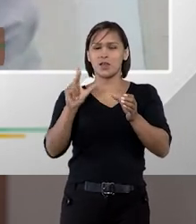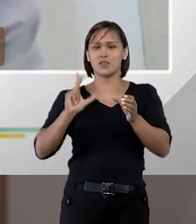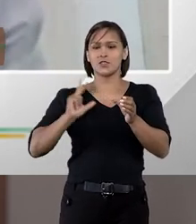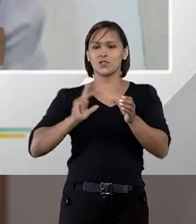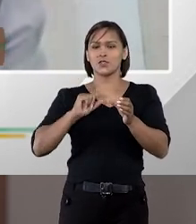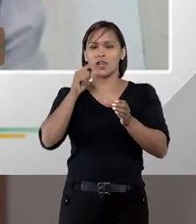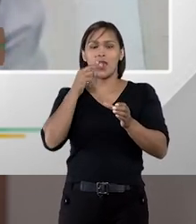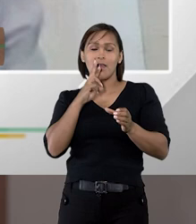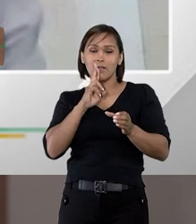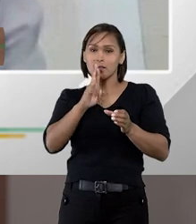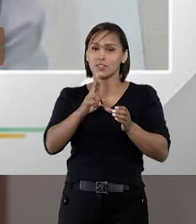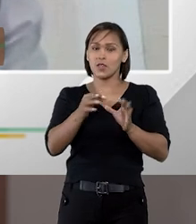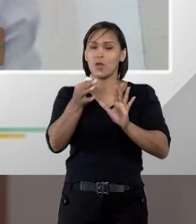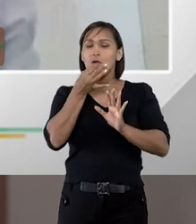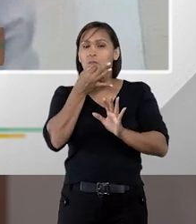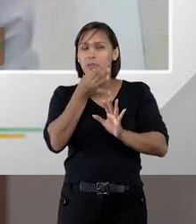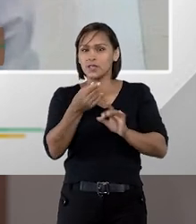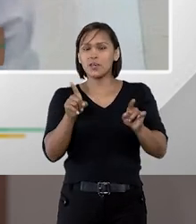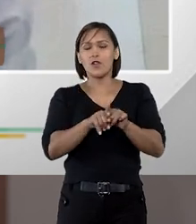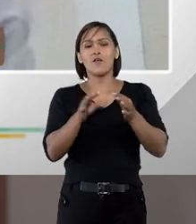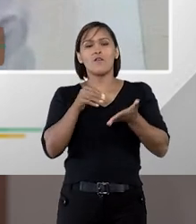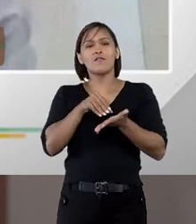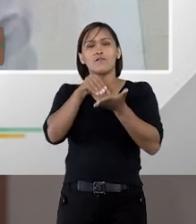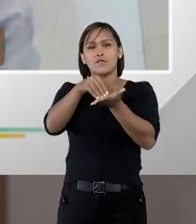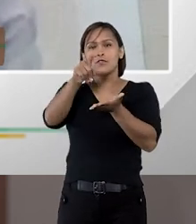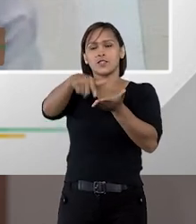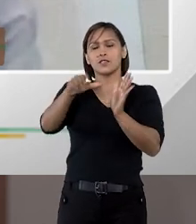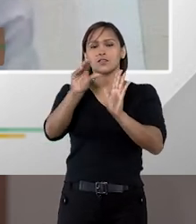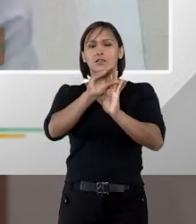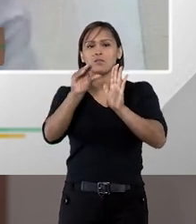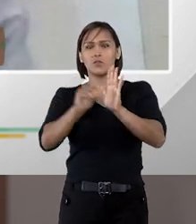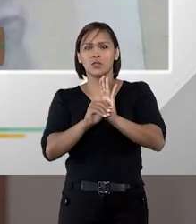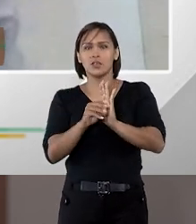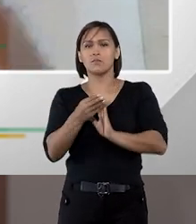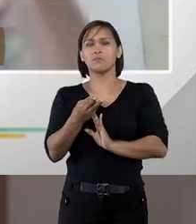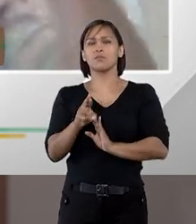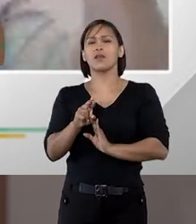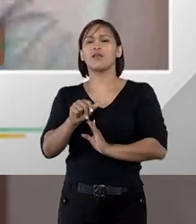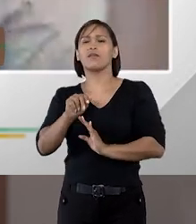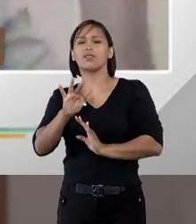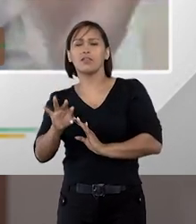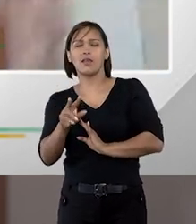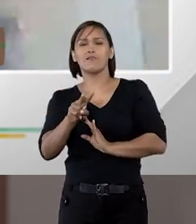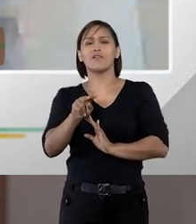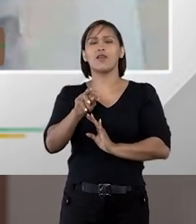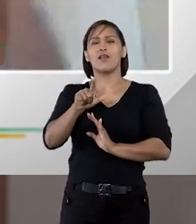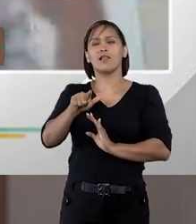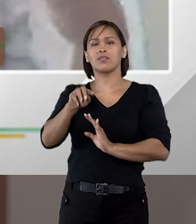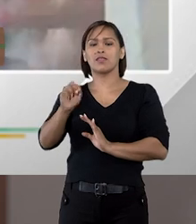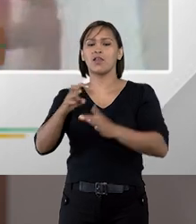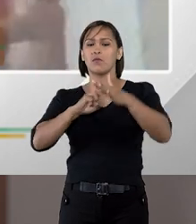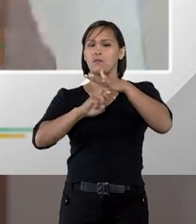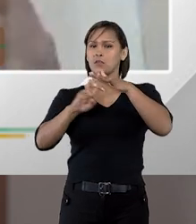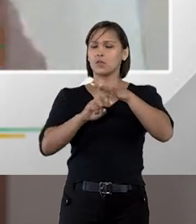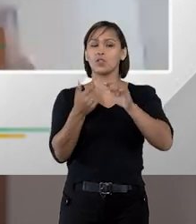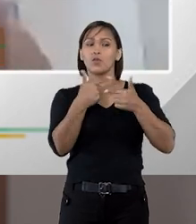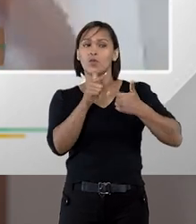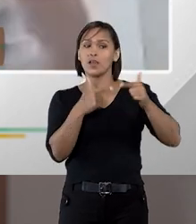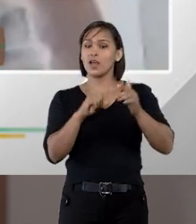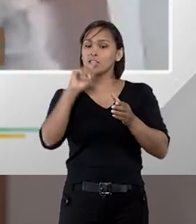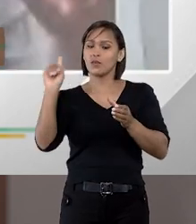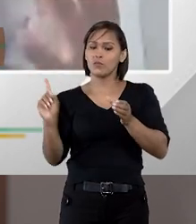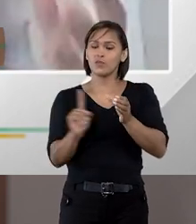particulares estragam as suas soluções. Então, vai oferecer um modelo de BRT, outro VLT, outro metrô, enfim,